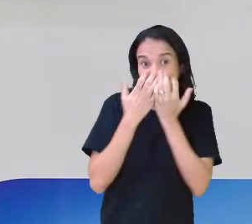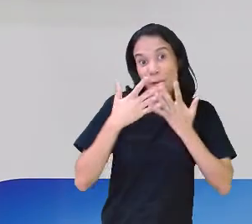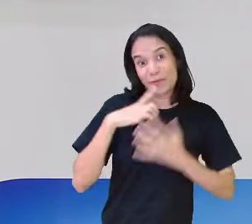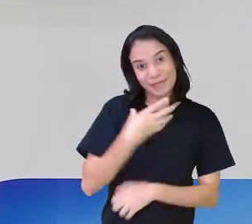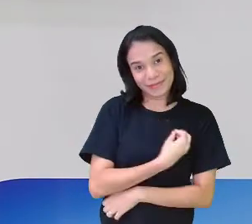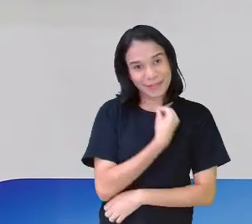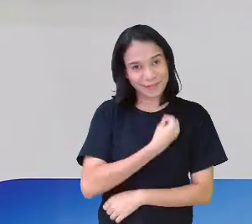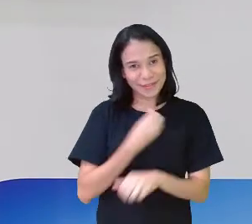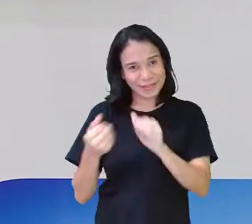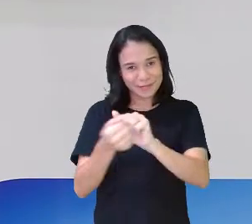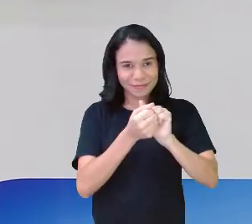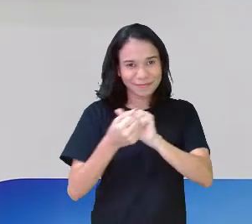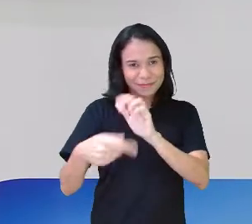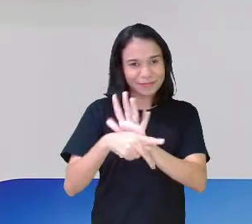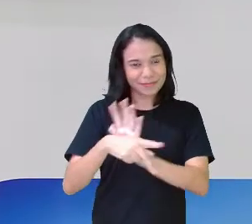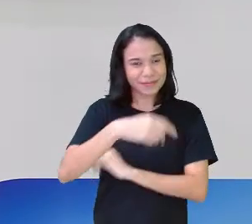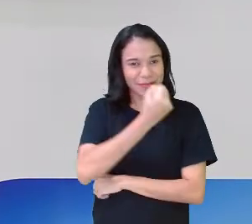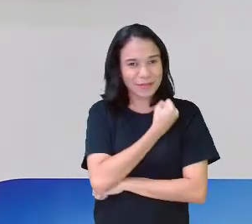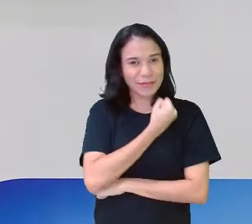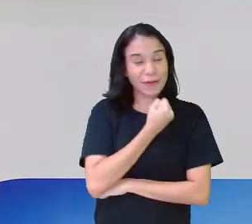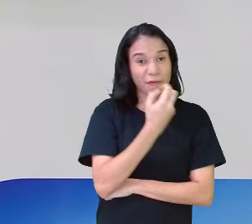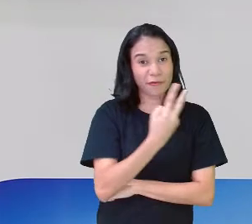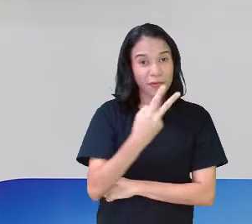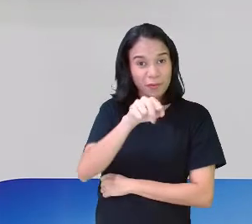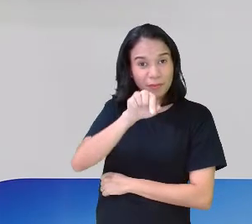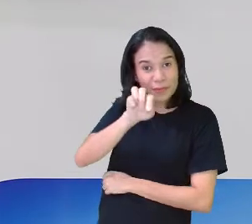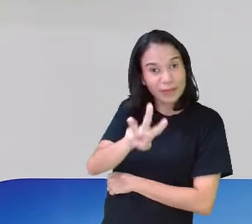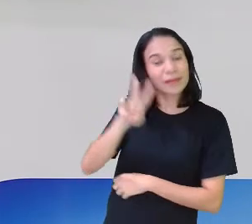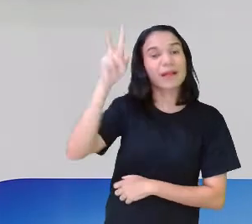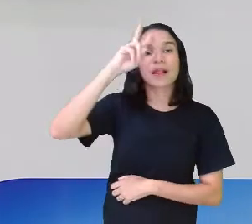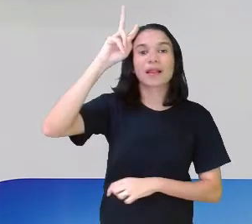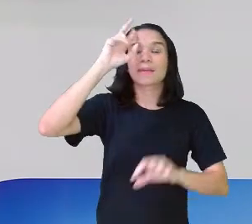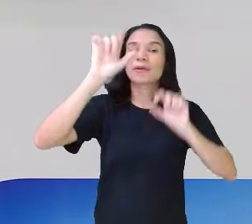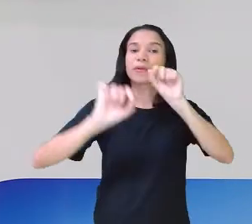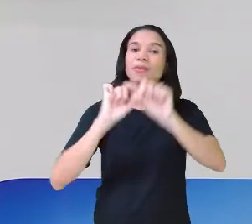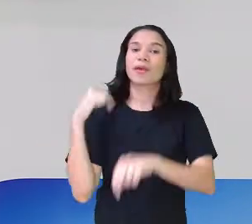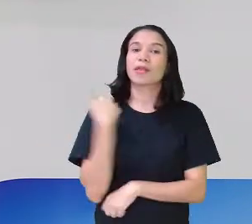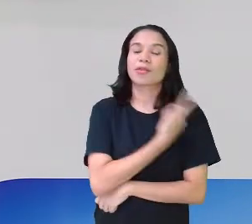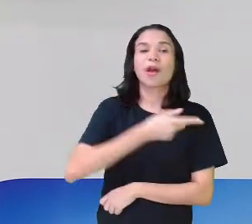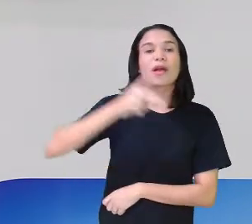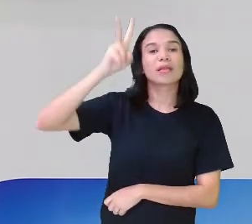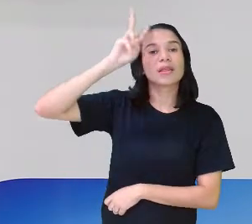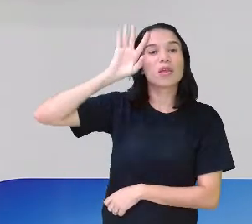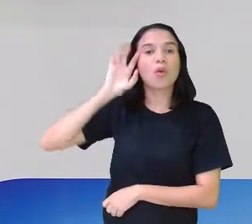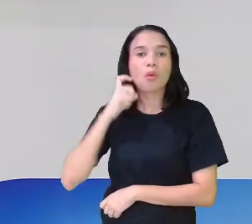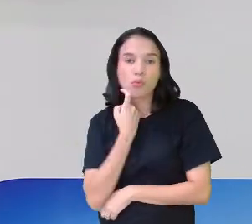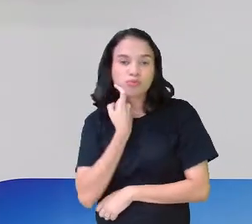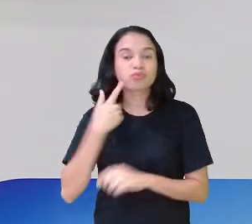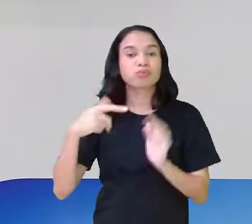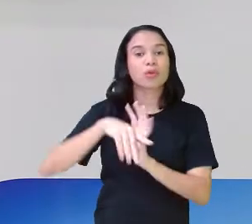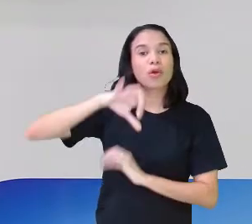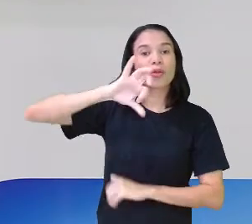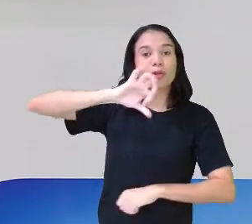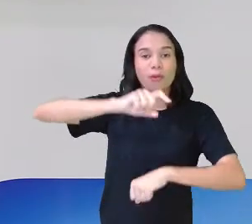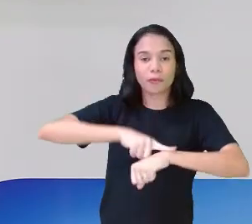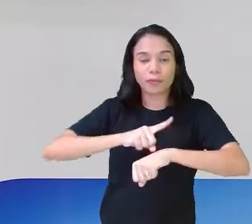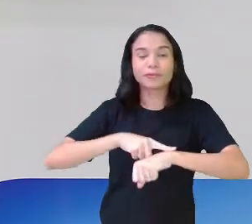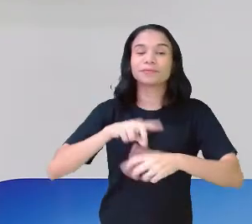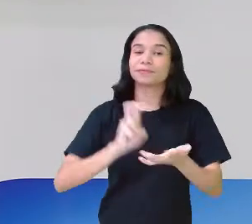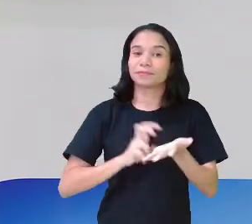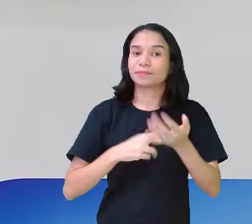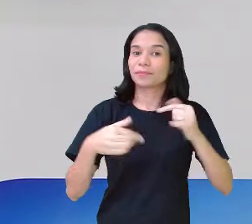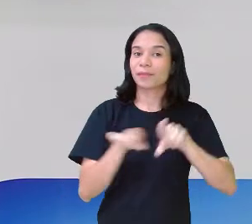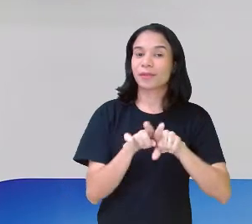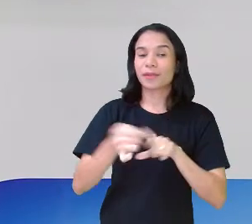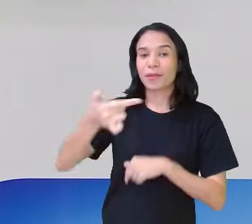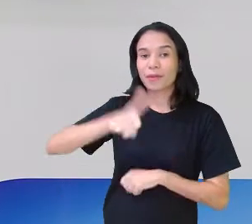a gente aqui no canal 22.3. Lembrando que essa aula, estamos aqui de segunda a sexta, às 9 da manhã, mas também temos a